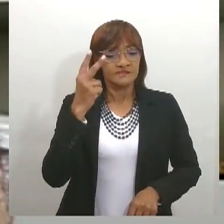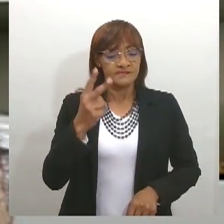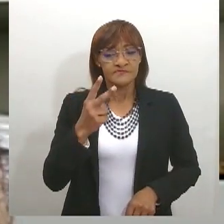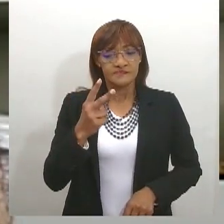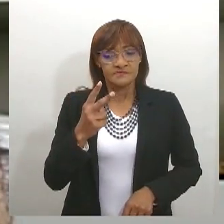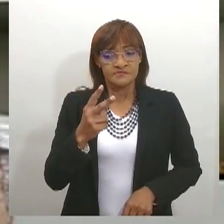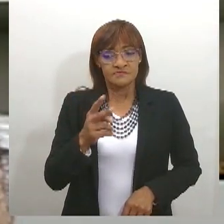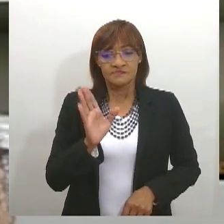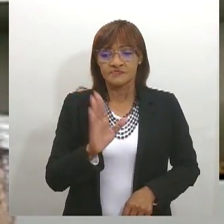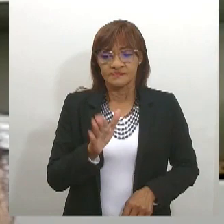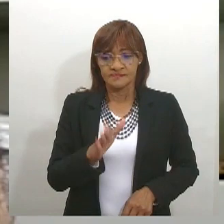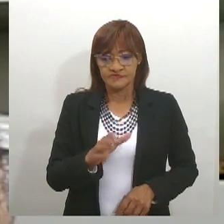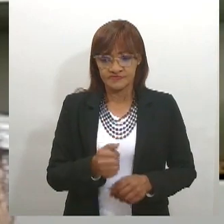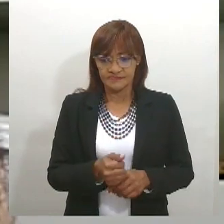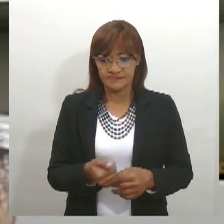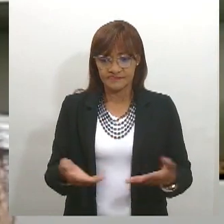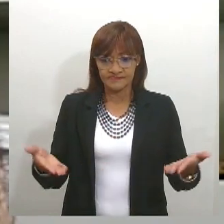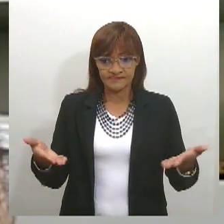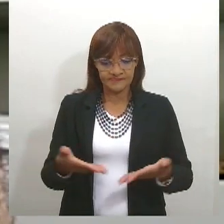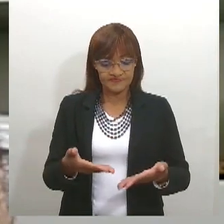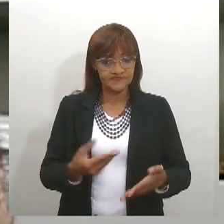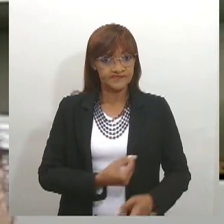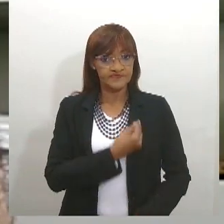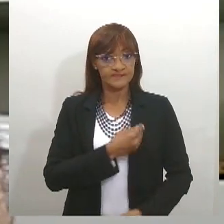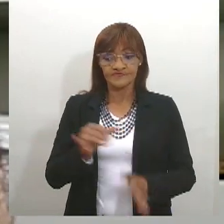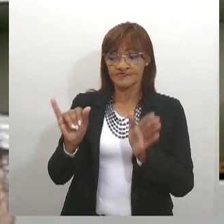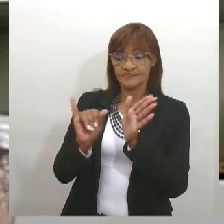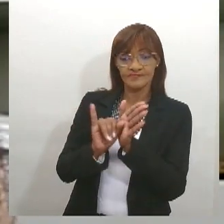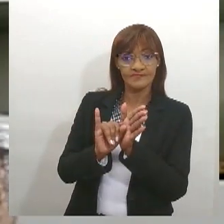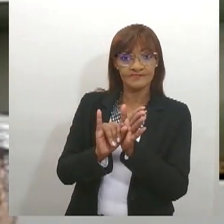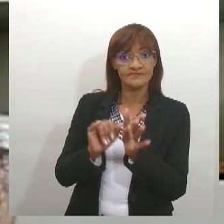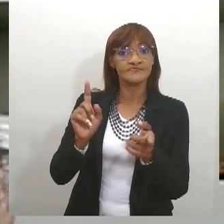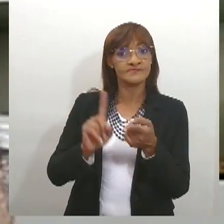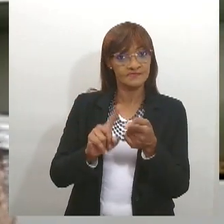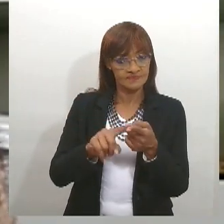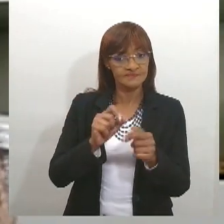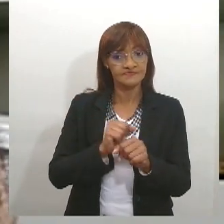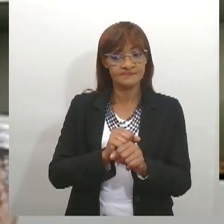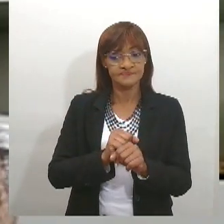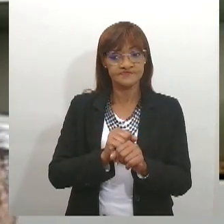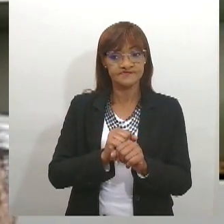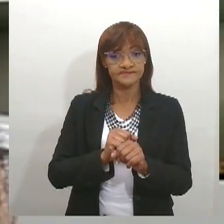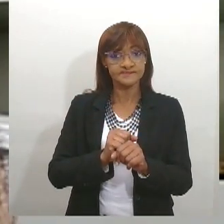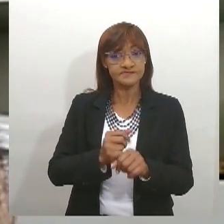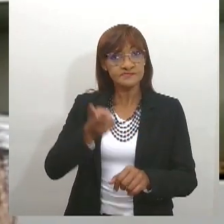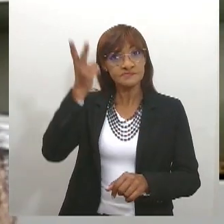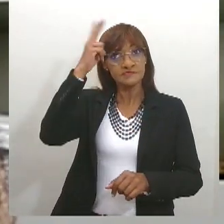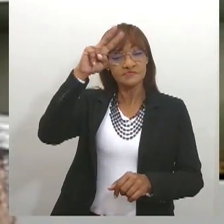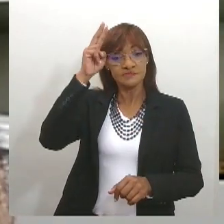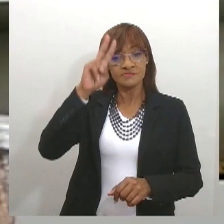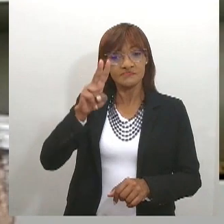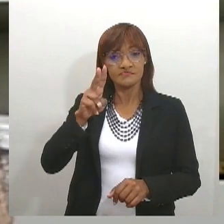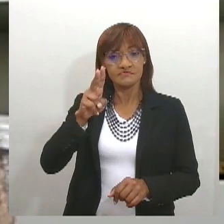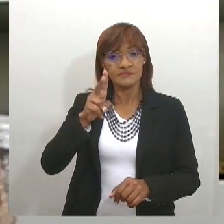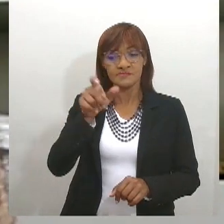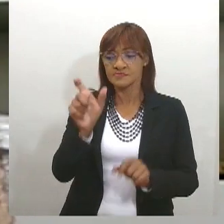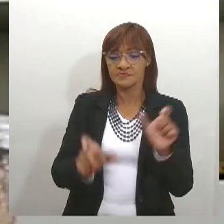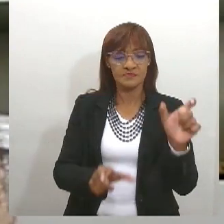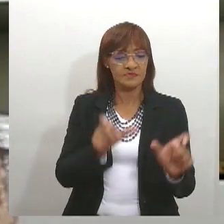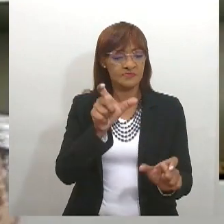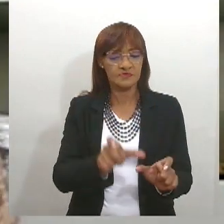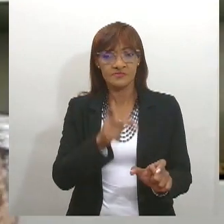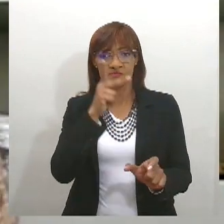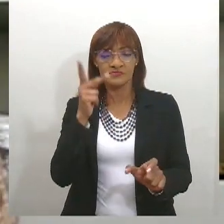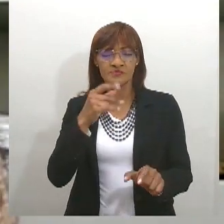pertencimento e identidade, mas também celebrar a memória desses sujeitos que tanto significaram e significam,